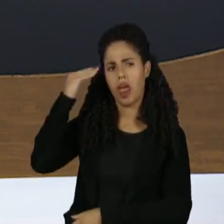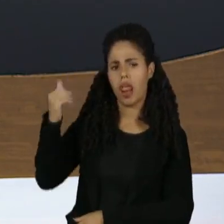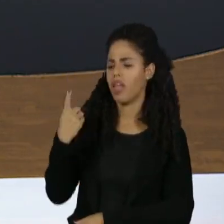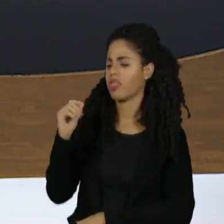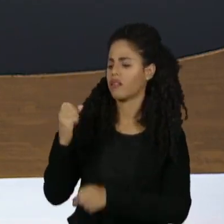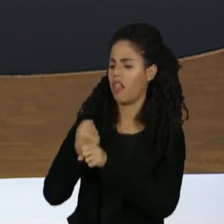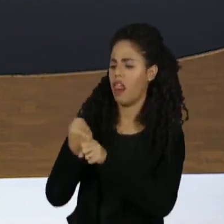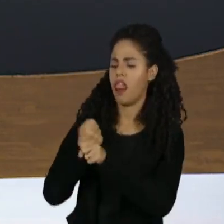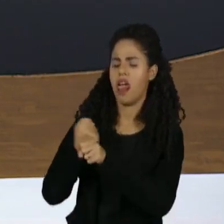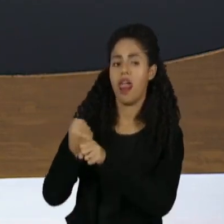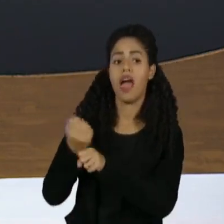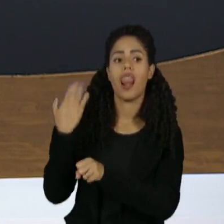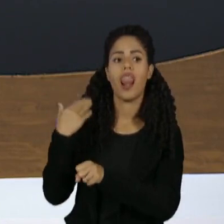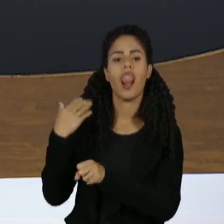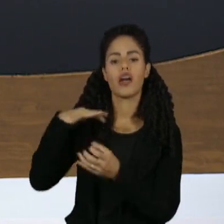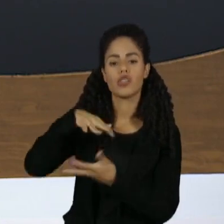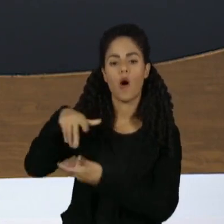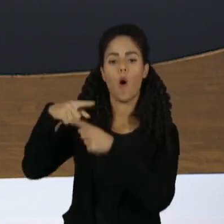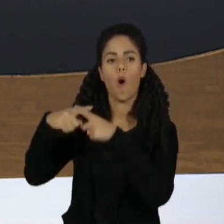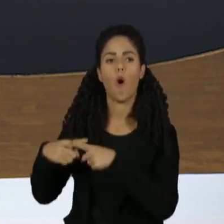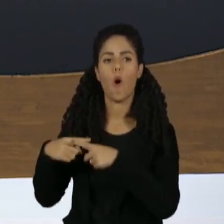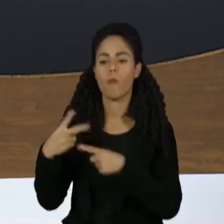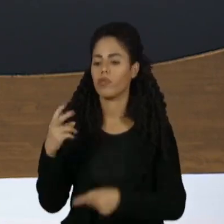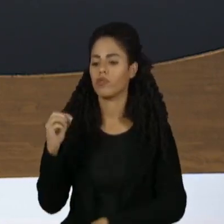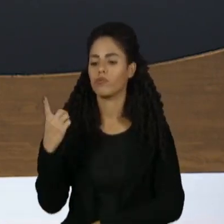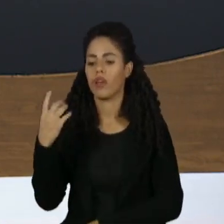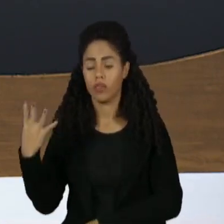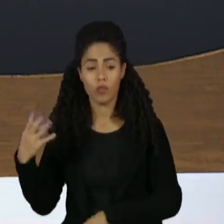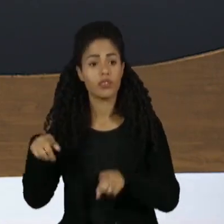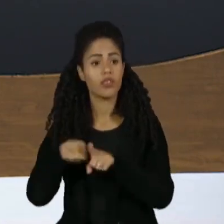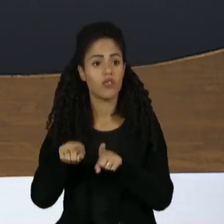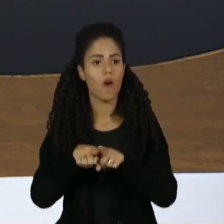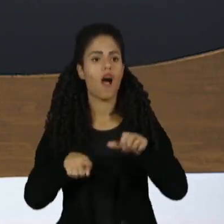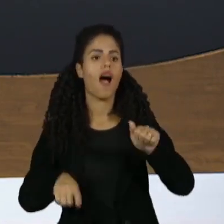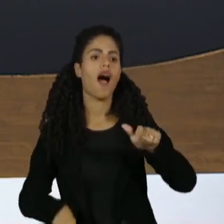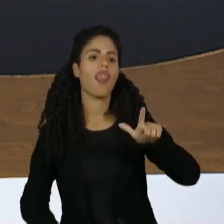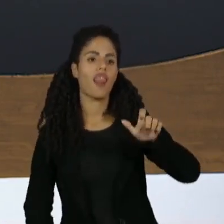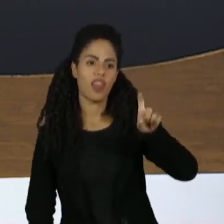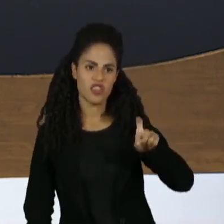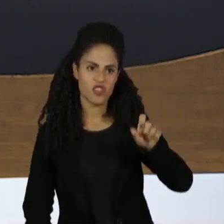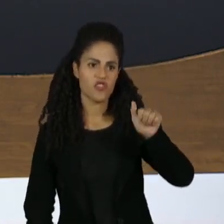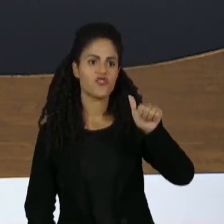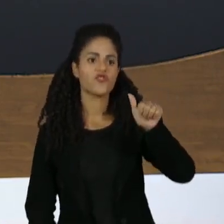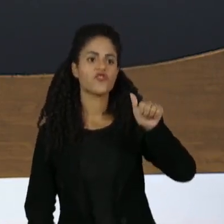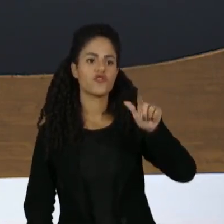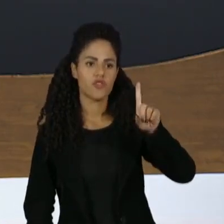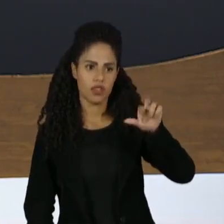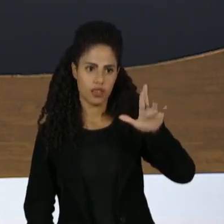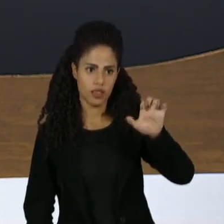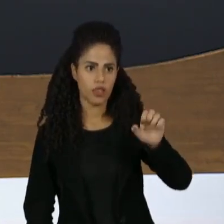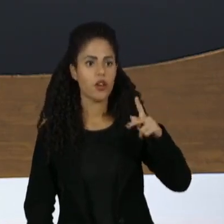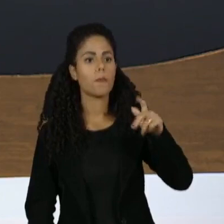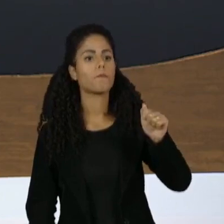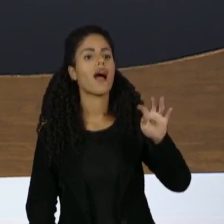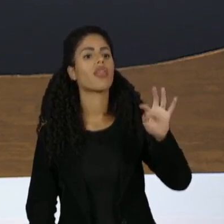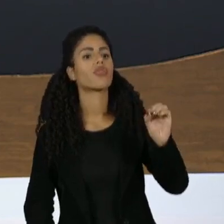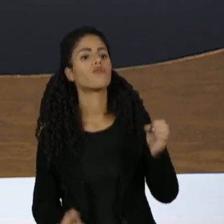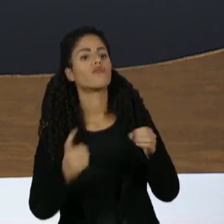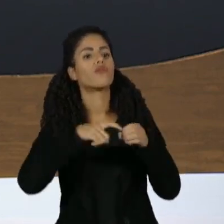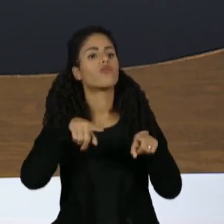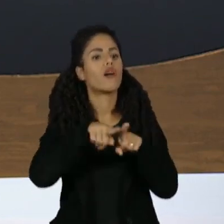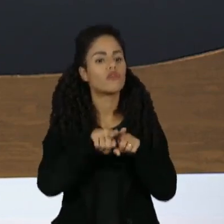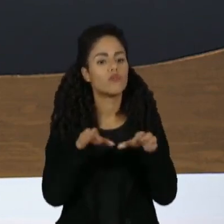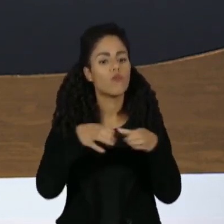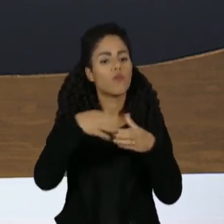10 anos na Copa de 2014, Alexandre Pato, da mesma maneira, já não está na sua melhor condição física, voltou para o São Paulo.